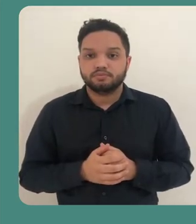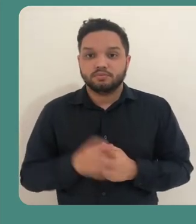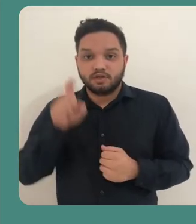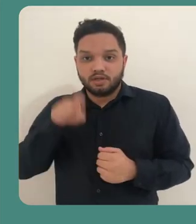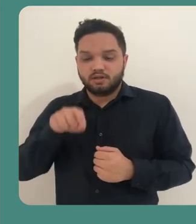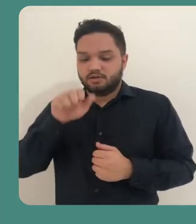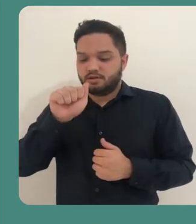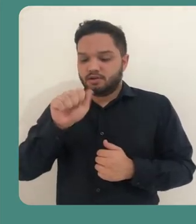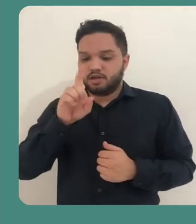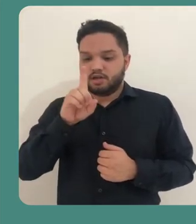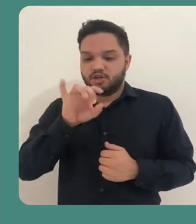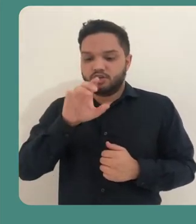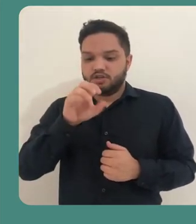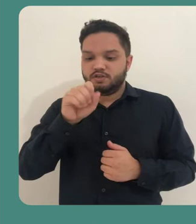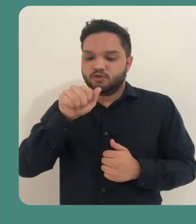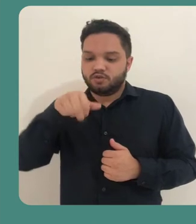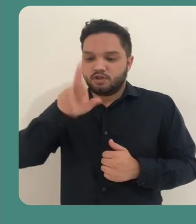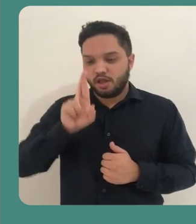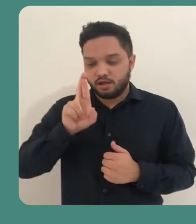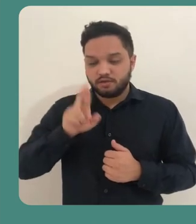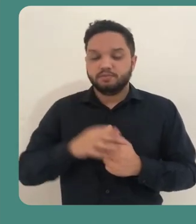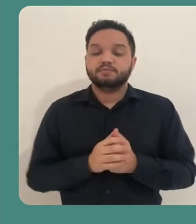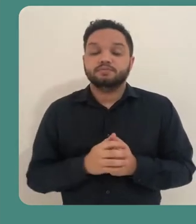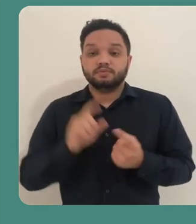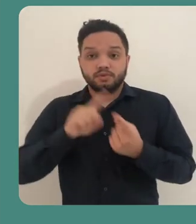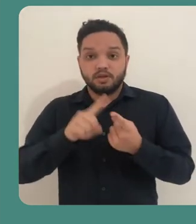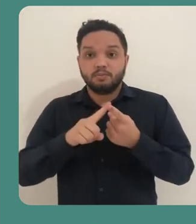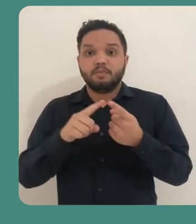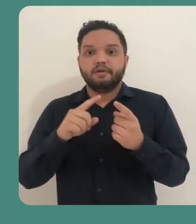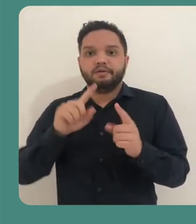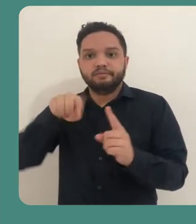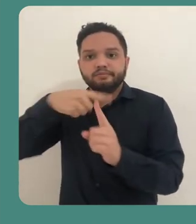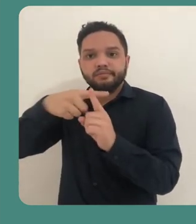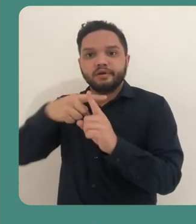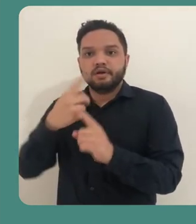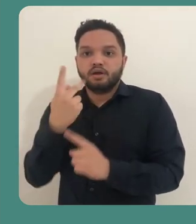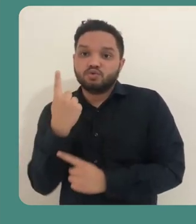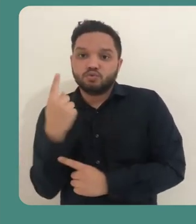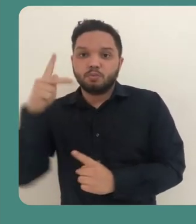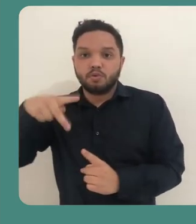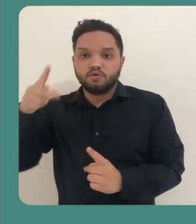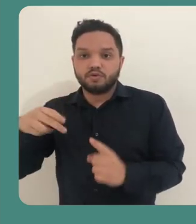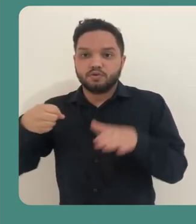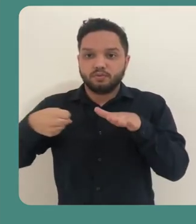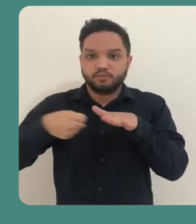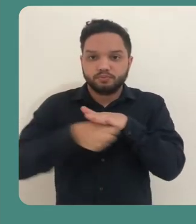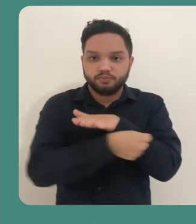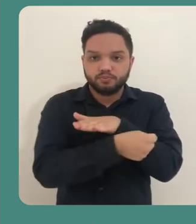E vou clicar em Adicionar. Além disso, eu vou adicionar um professor também.